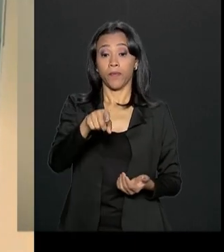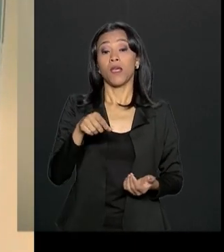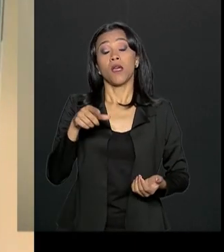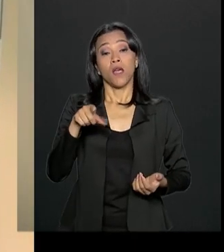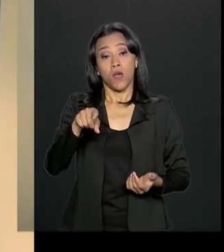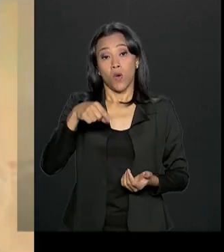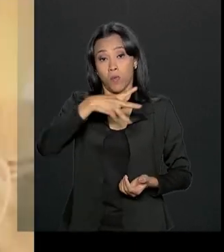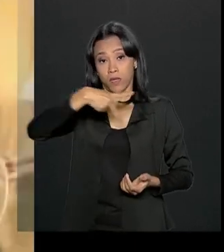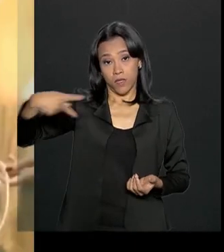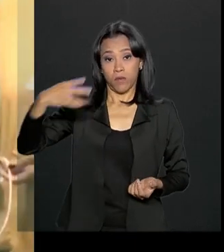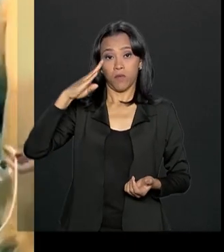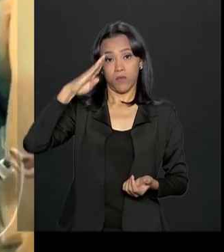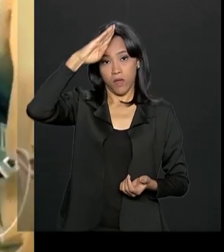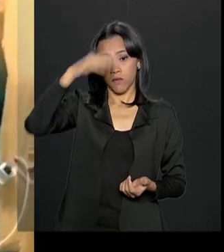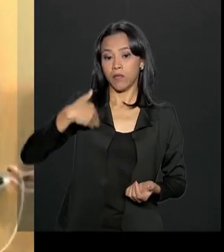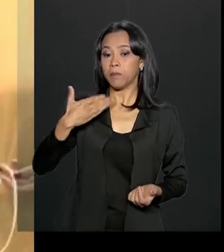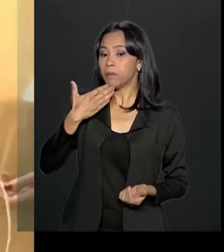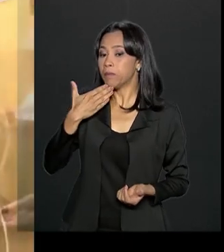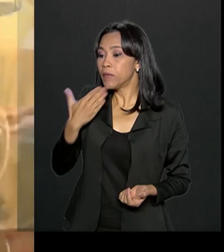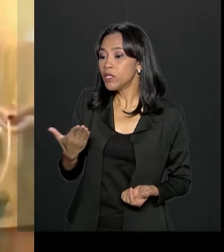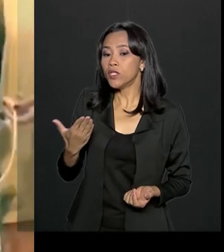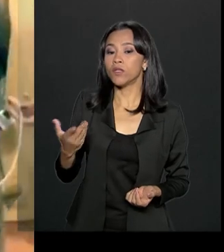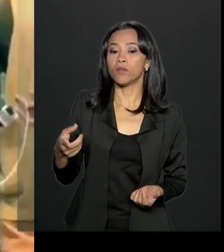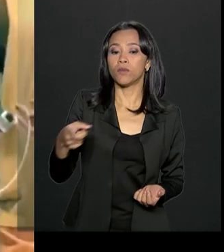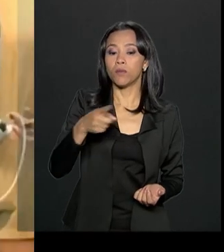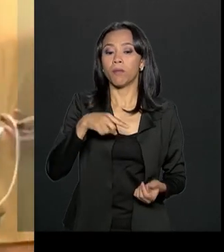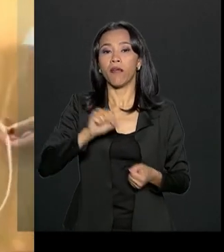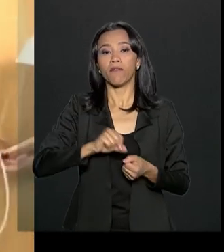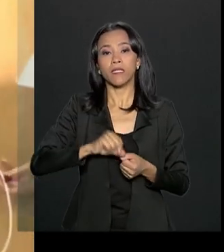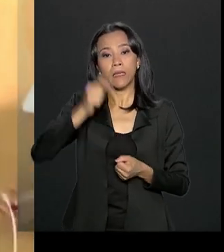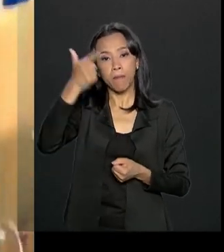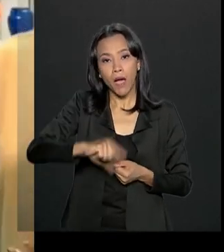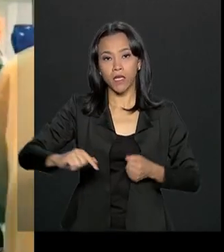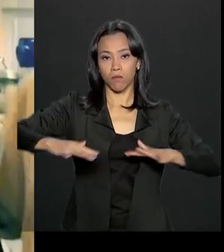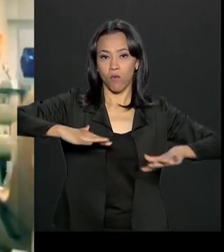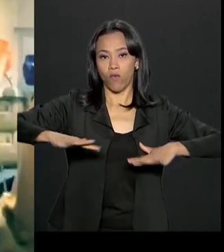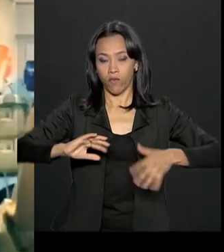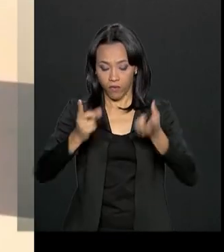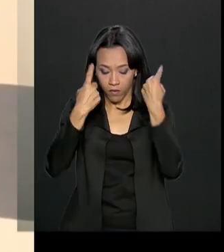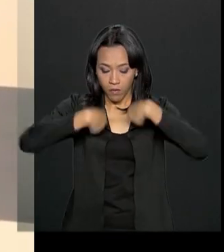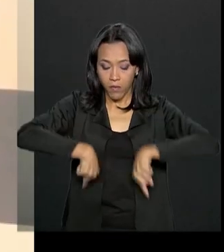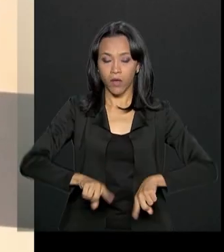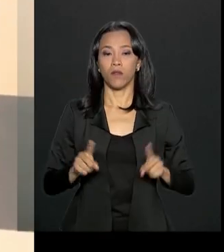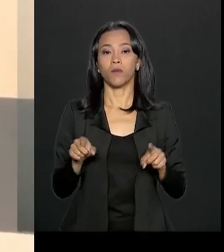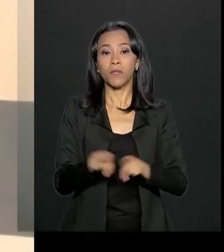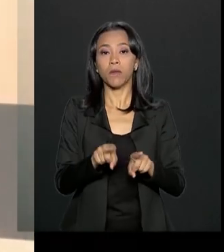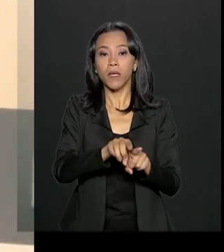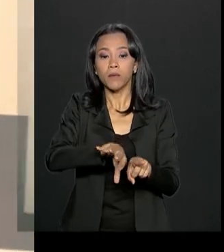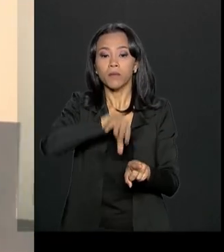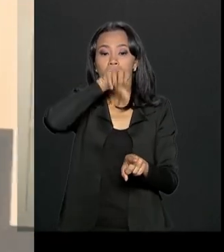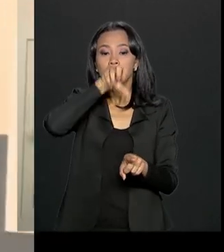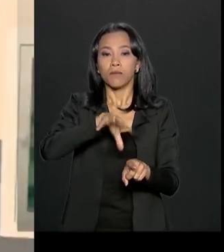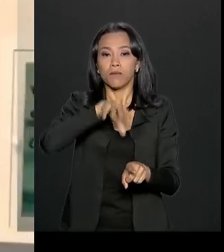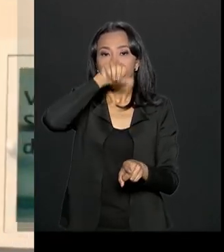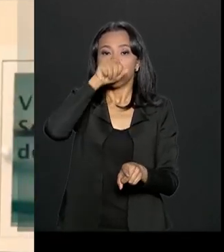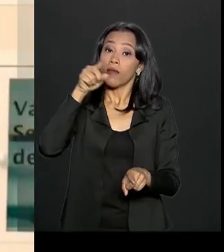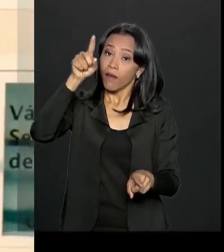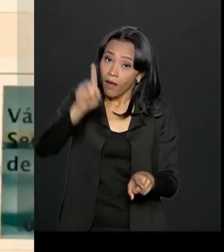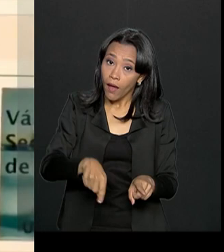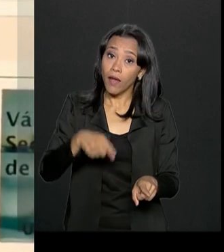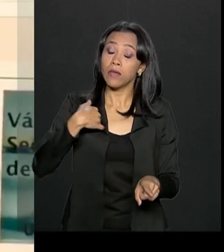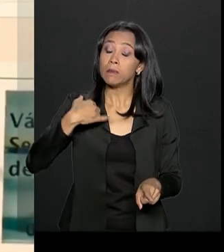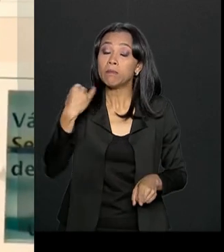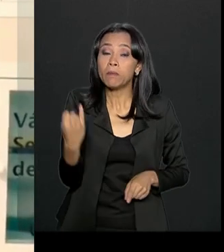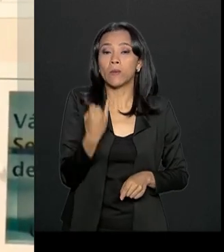solicitado, inclusive, para a equipe realizar mais exercícios físicos e respiratórios, que são considerados